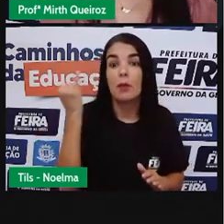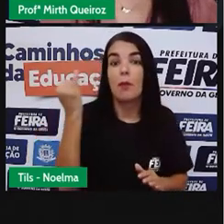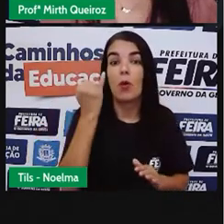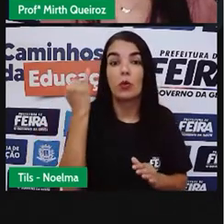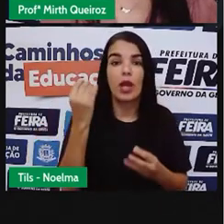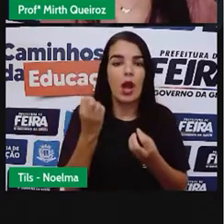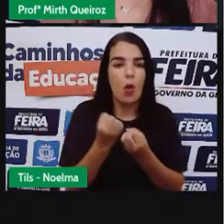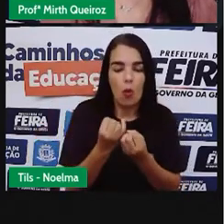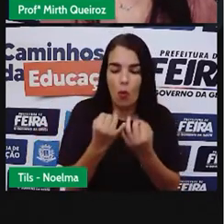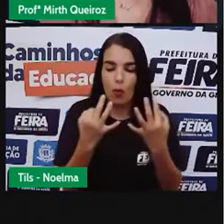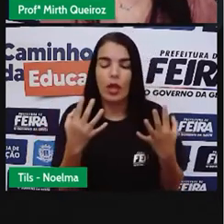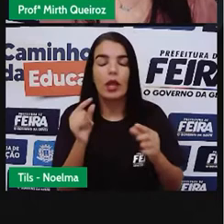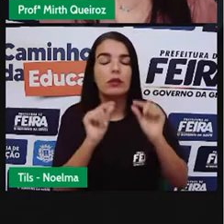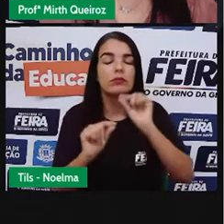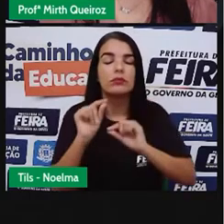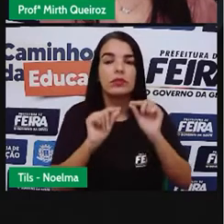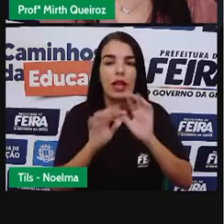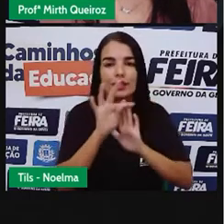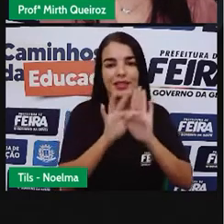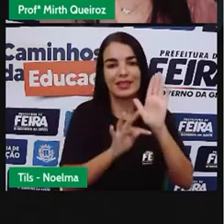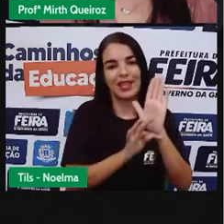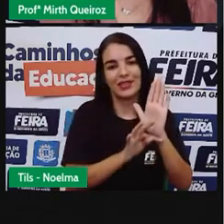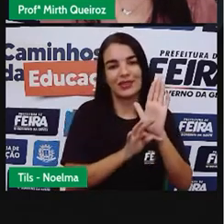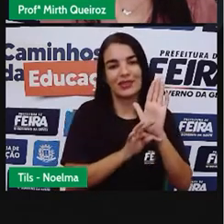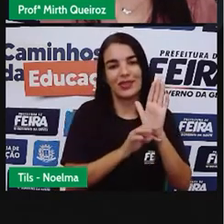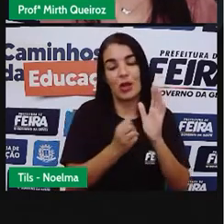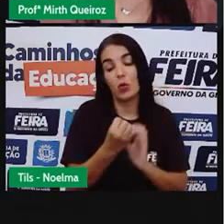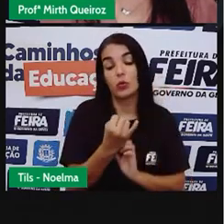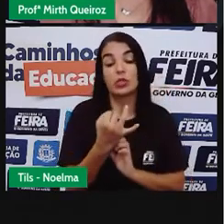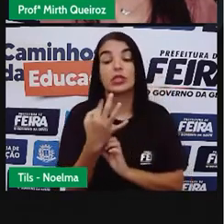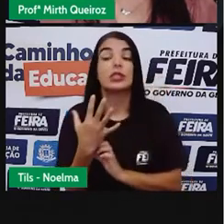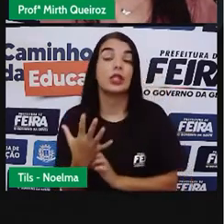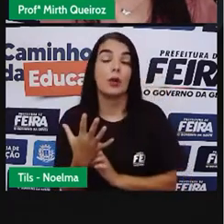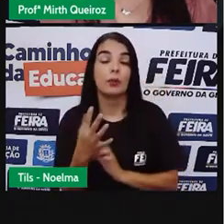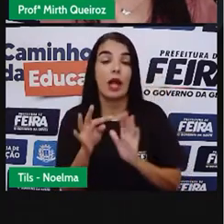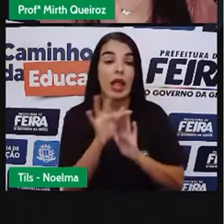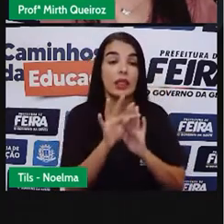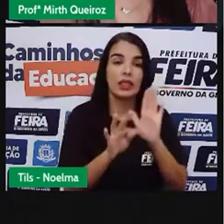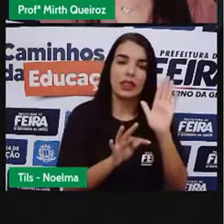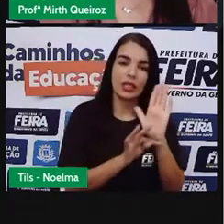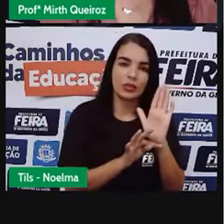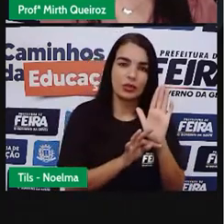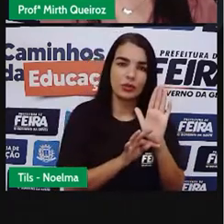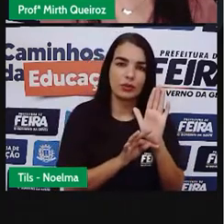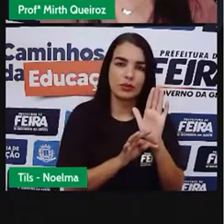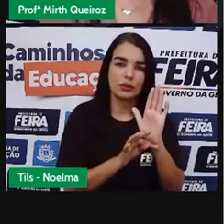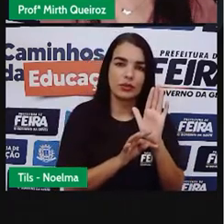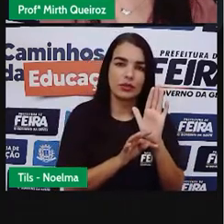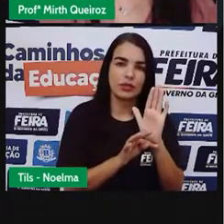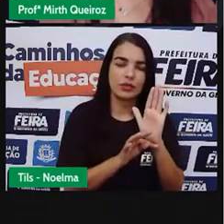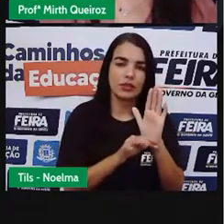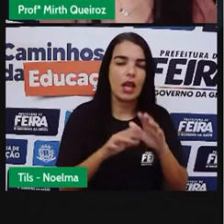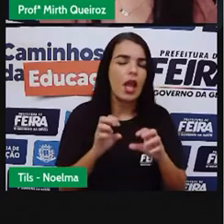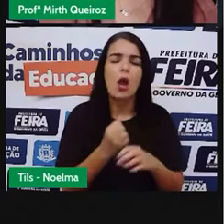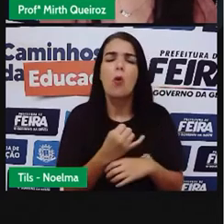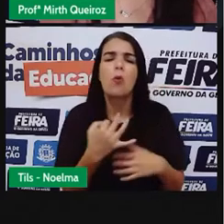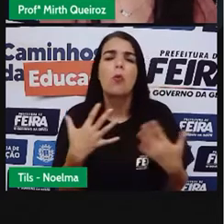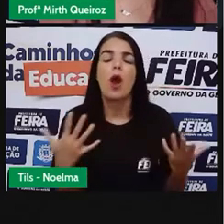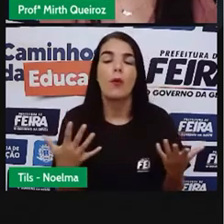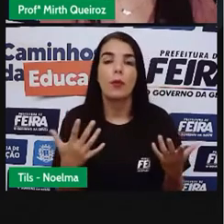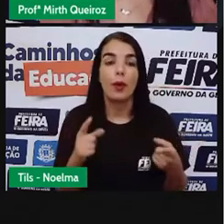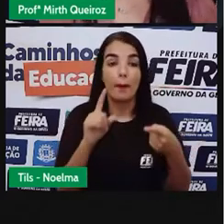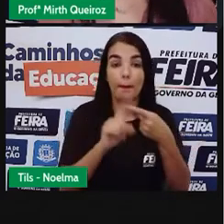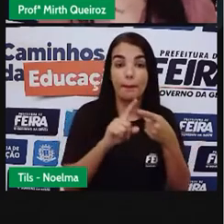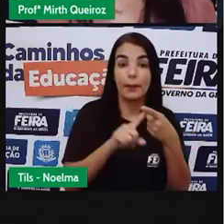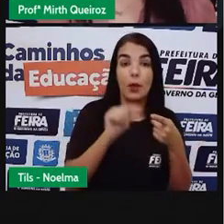tipos textuais de texto, né? Os tipos textuais, olha que redundância. Os tipos textuais, e quais são eles?